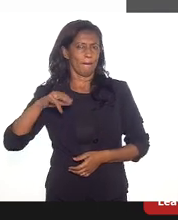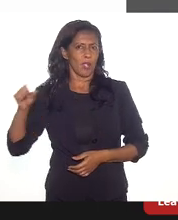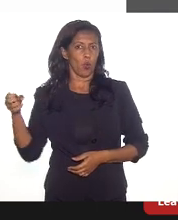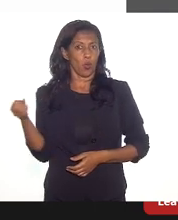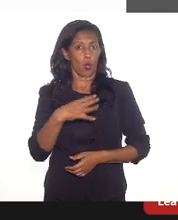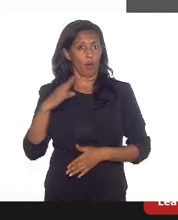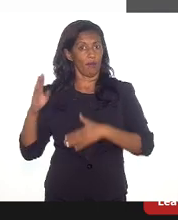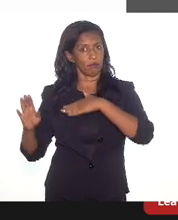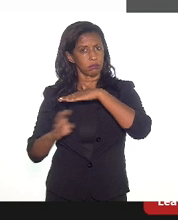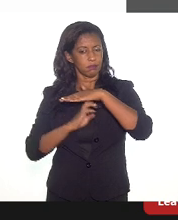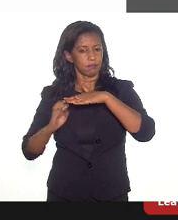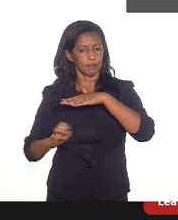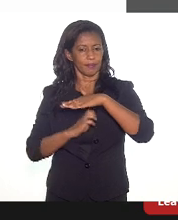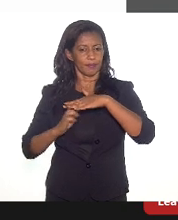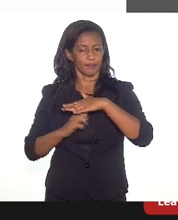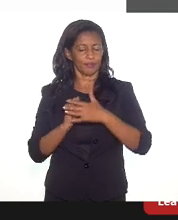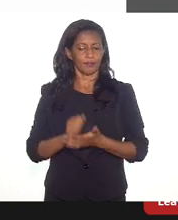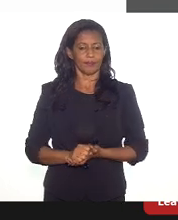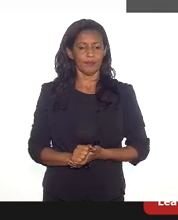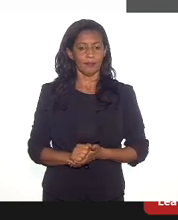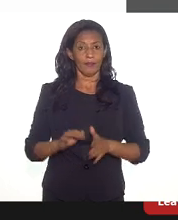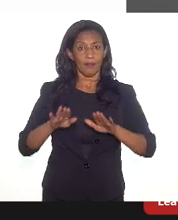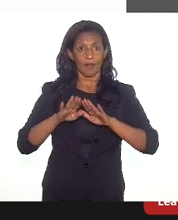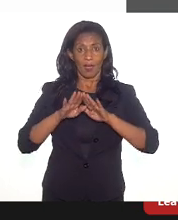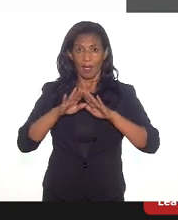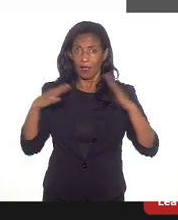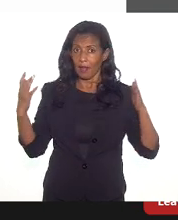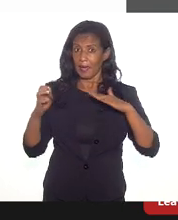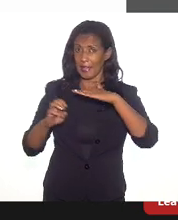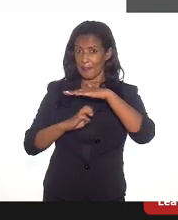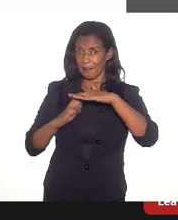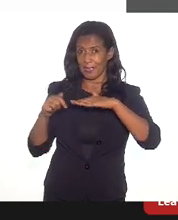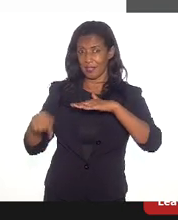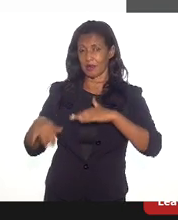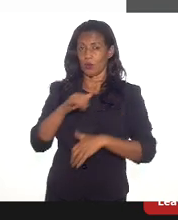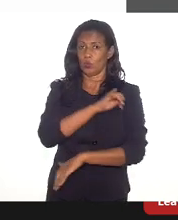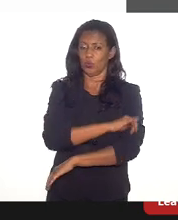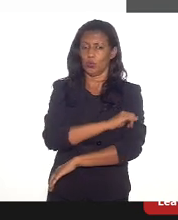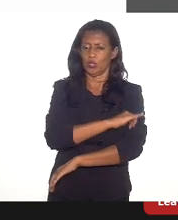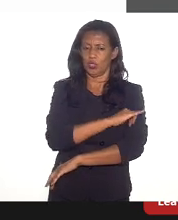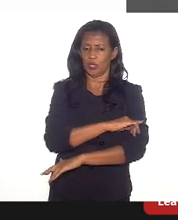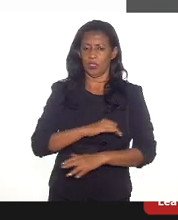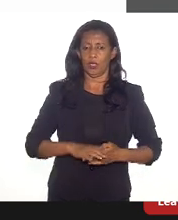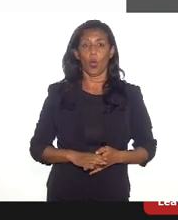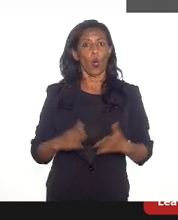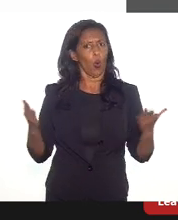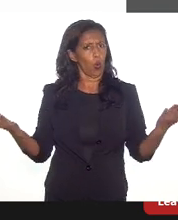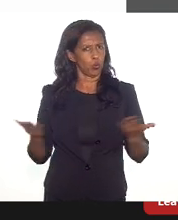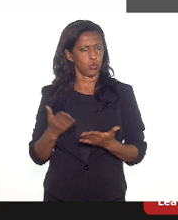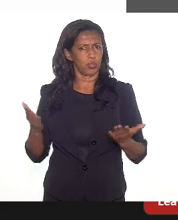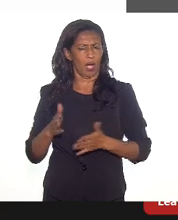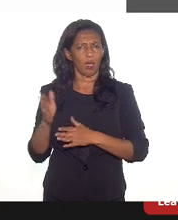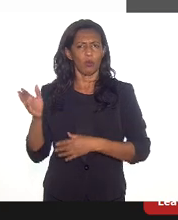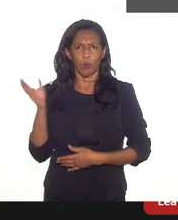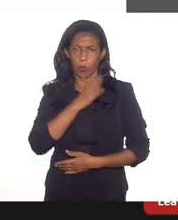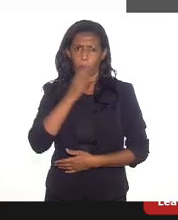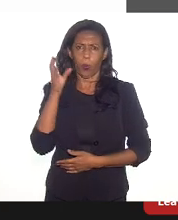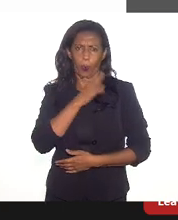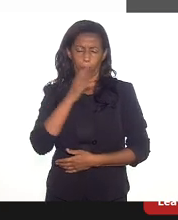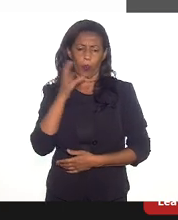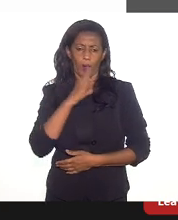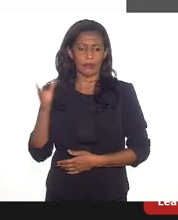A abertura de empresas do Rio de Janeiro hoje está se agilizando por causa da